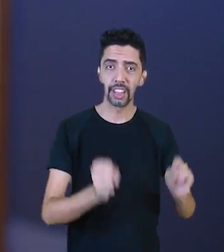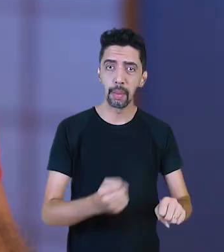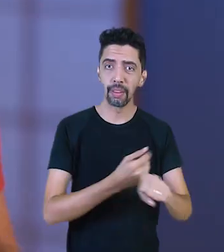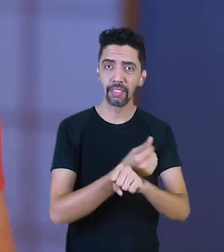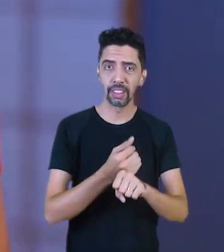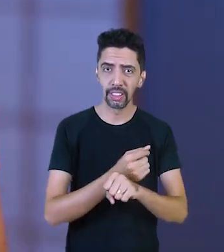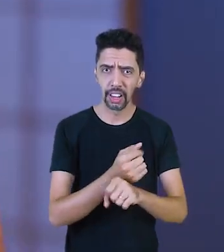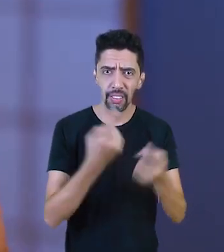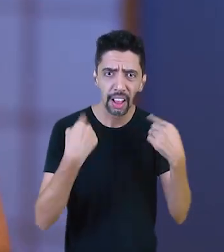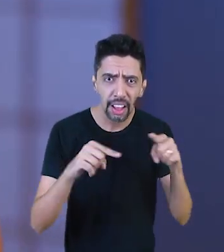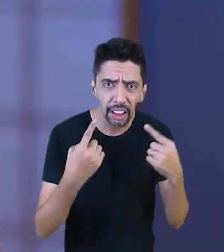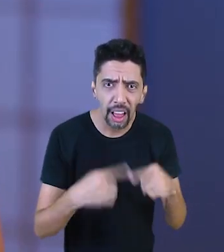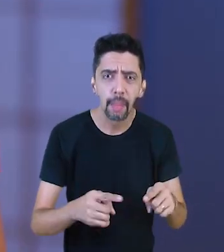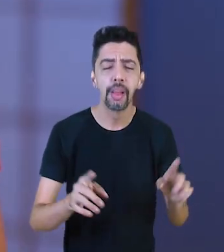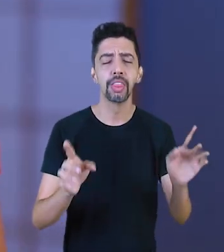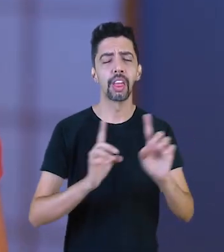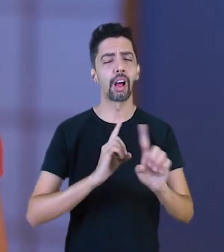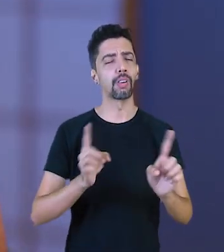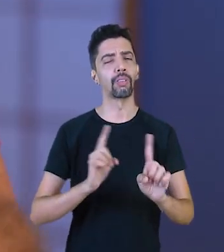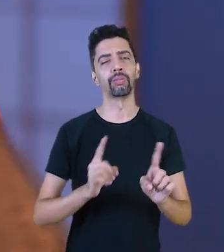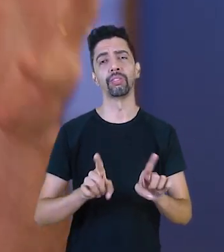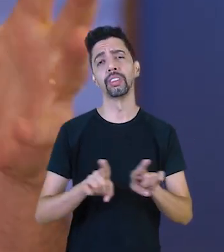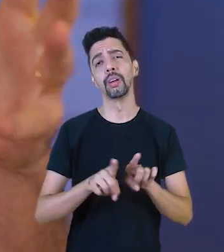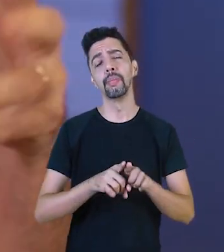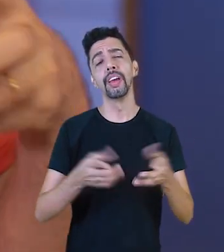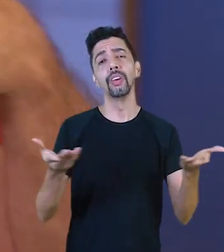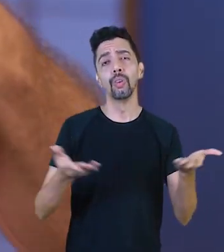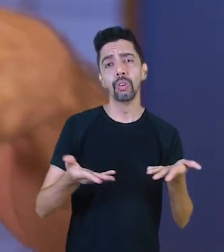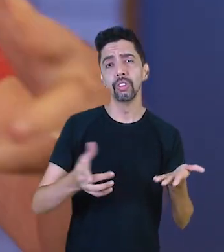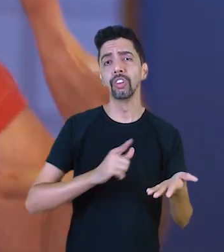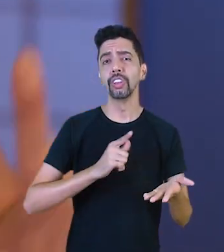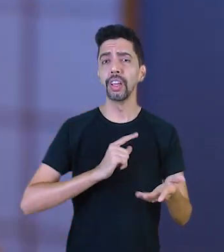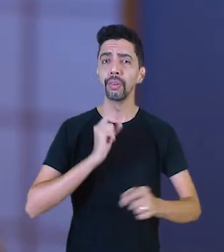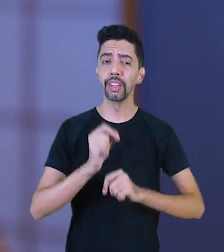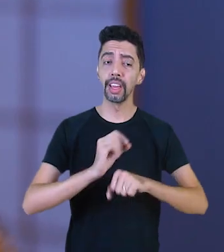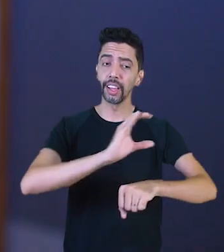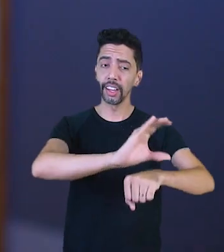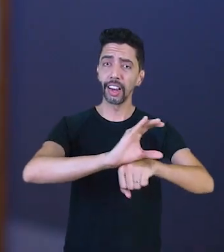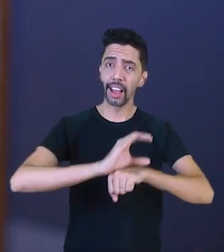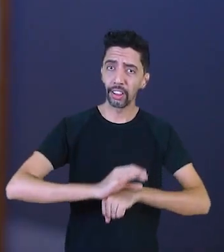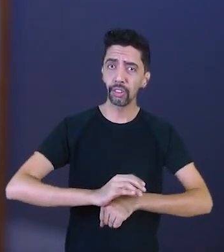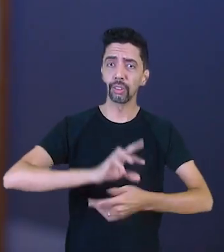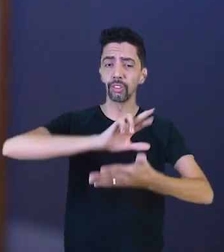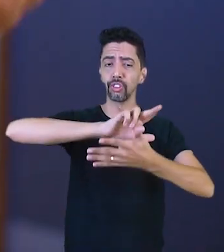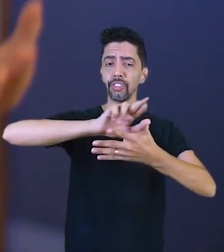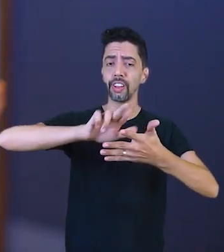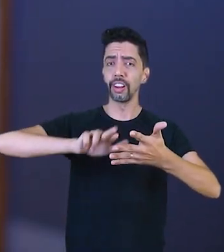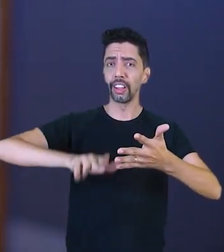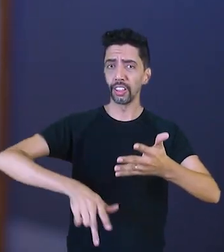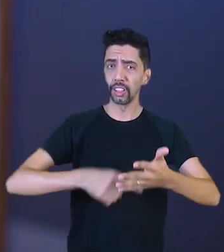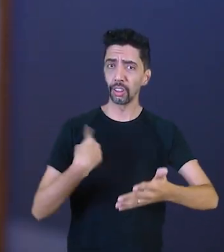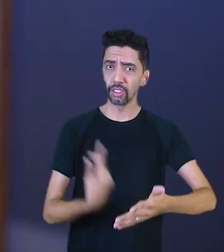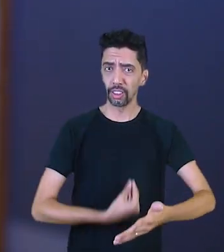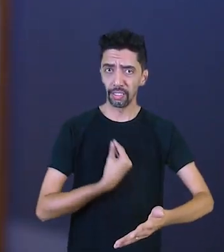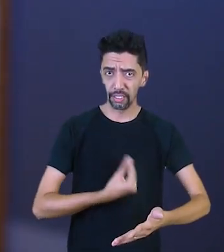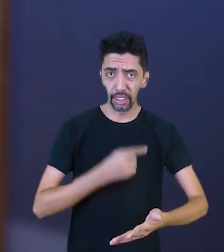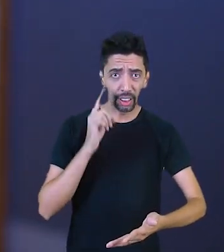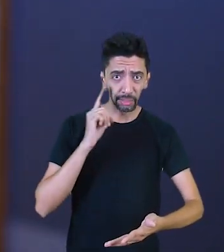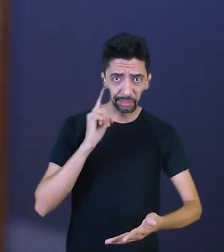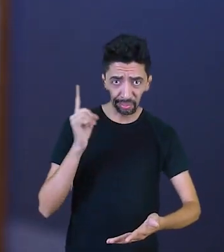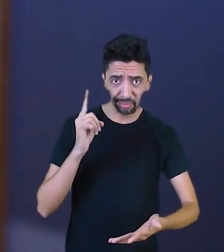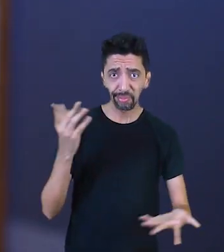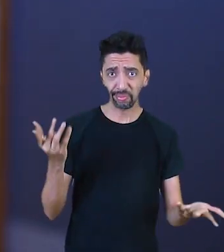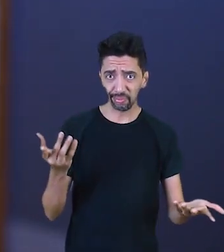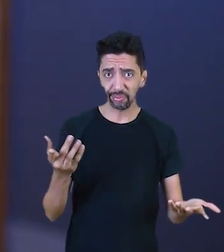menos as possibilidades de créditos que a gente tem no nosso cotidiano. Em grande parte do que compramos e adquirimos